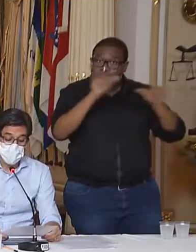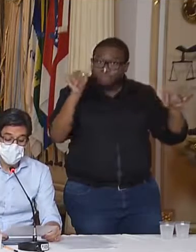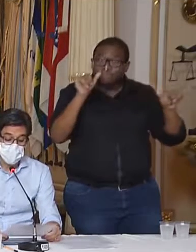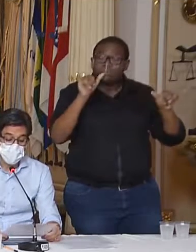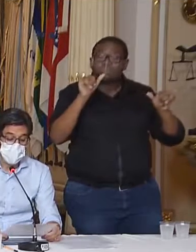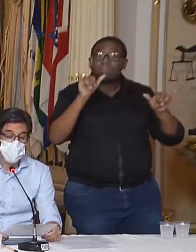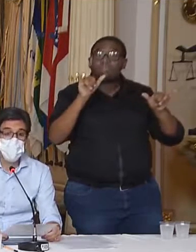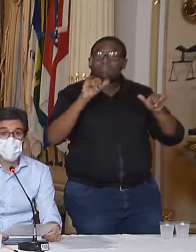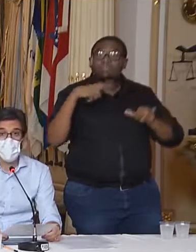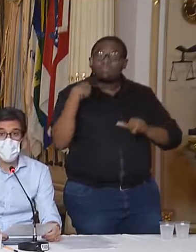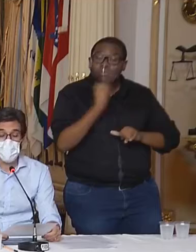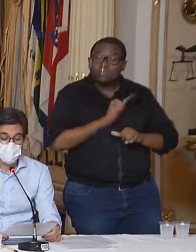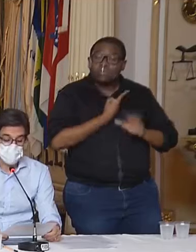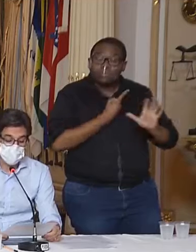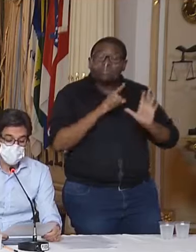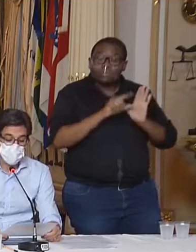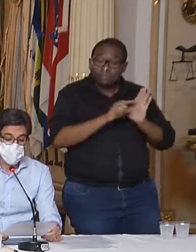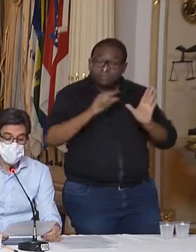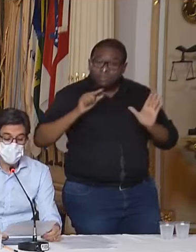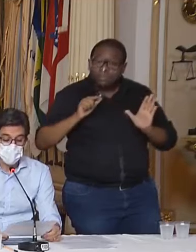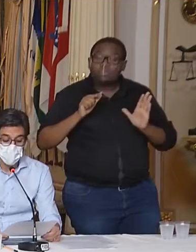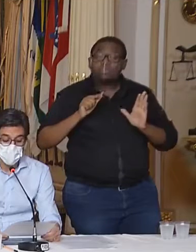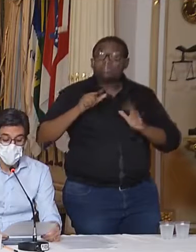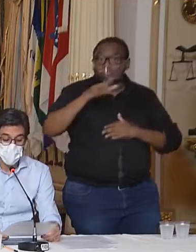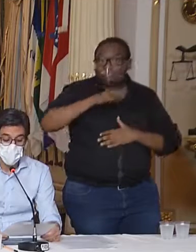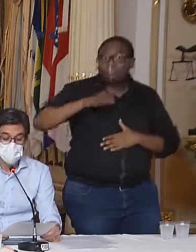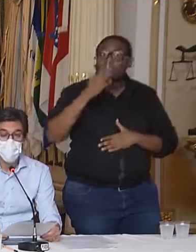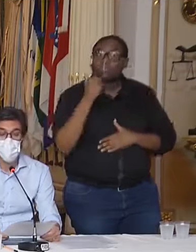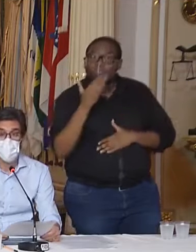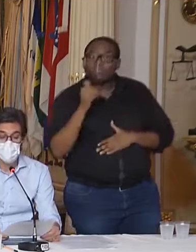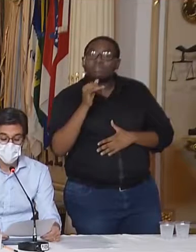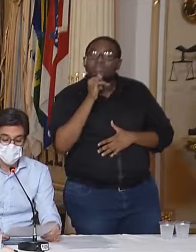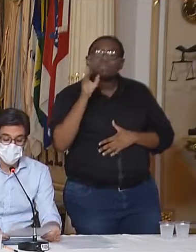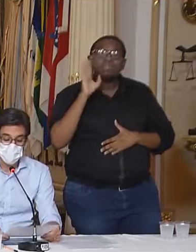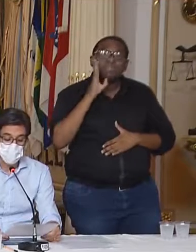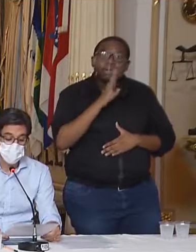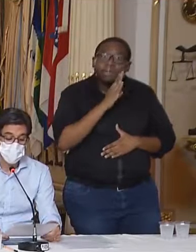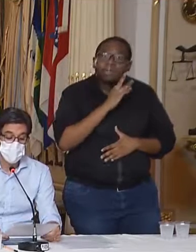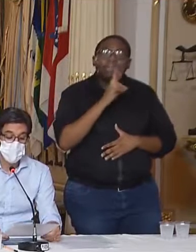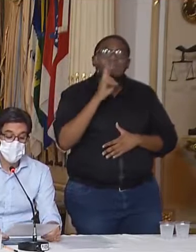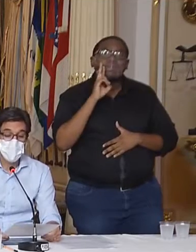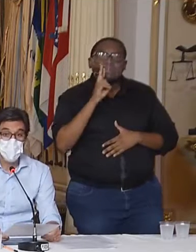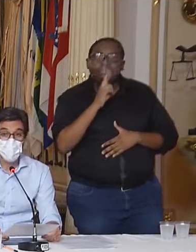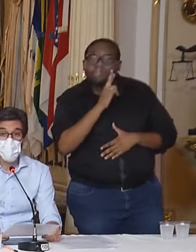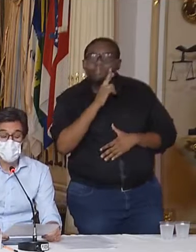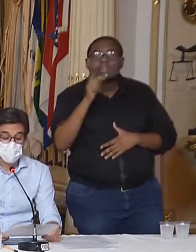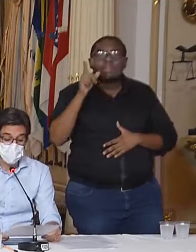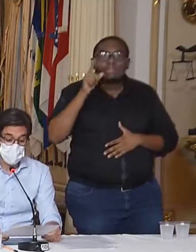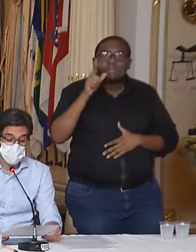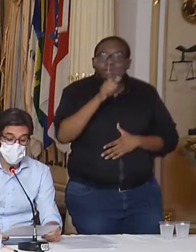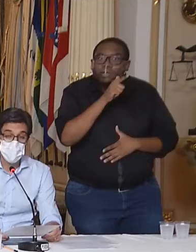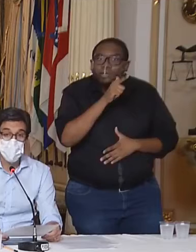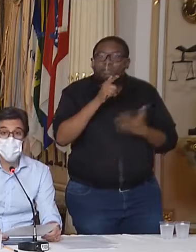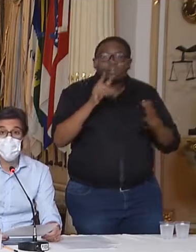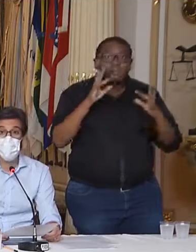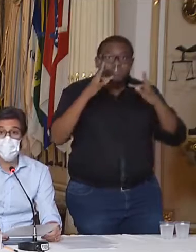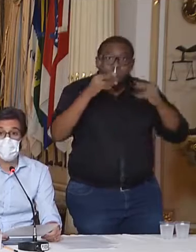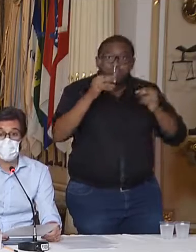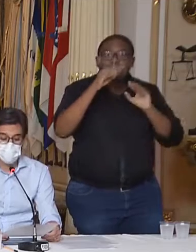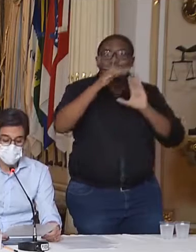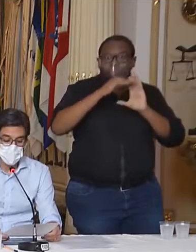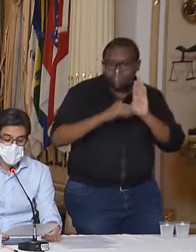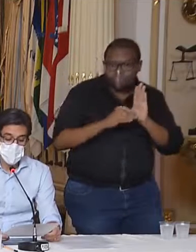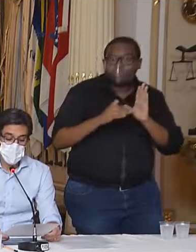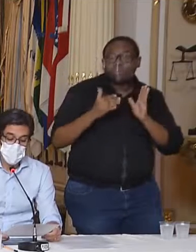estamos antecipando em uma etapa os serviços de alimentação, bares, restaurantes, lanchonetes, que estavam programados para entrar na etapa